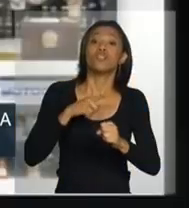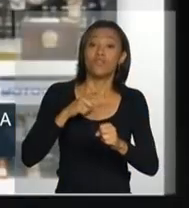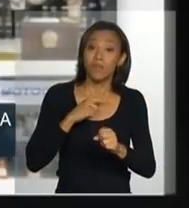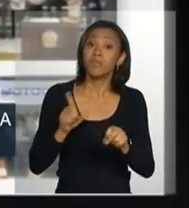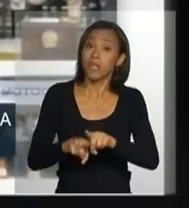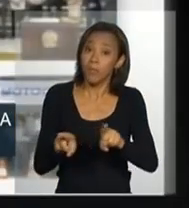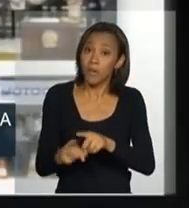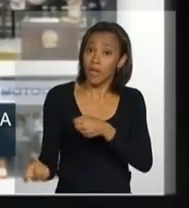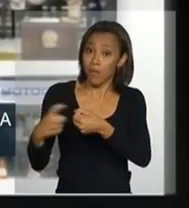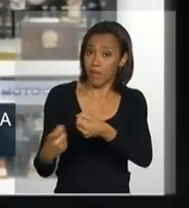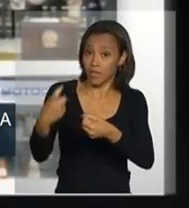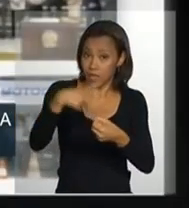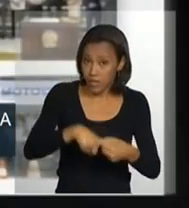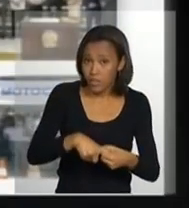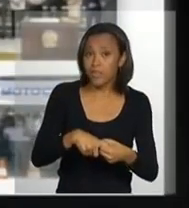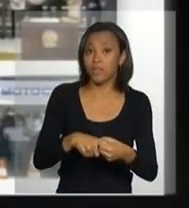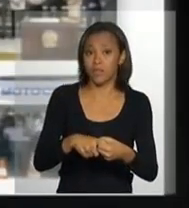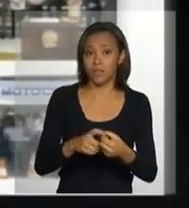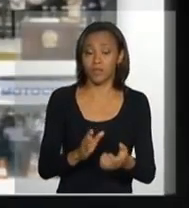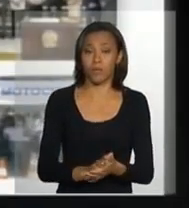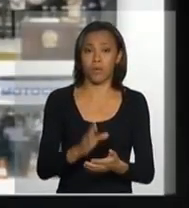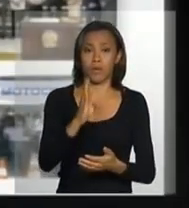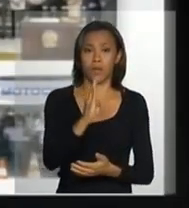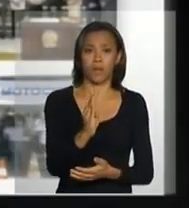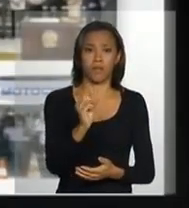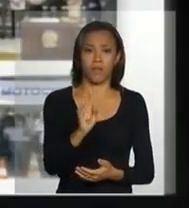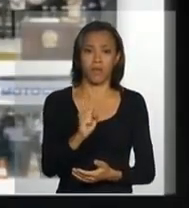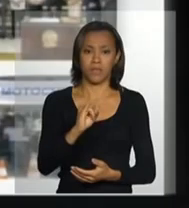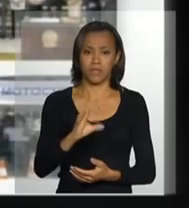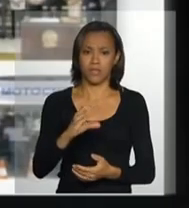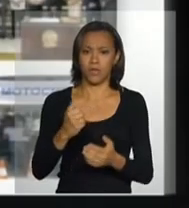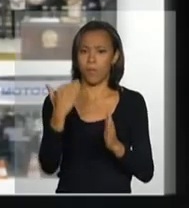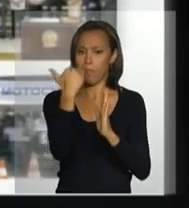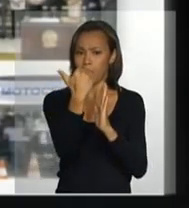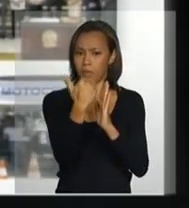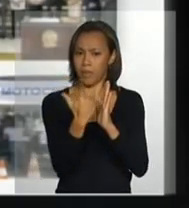como o Moto Check-Up com a Abraciclo, pode passar.